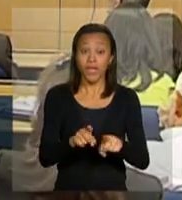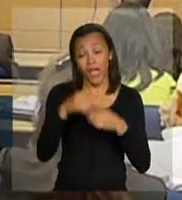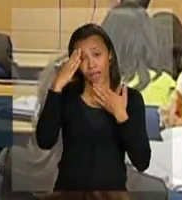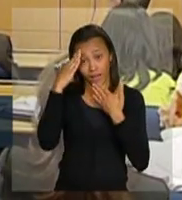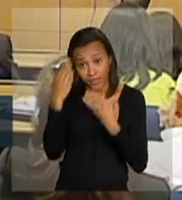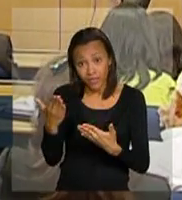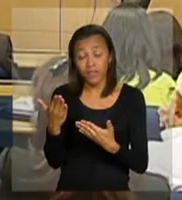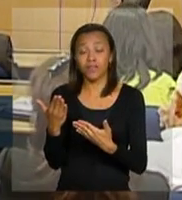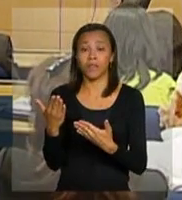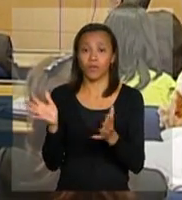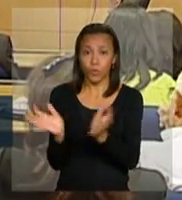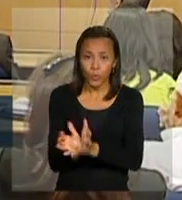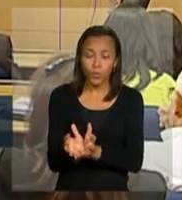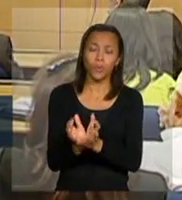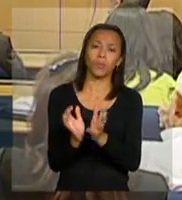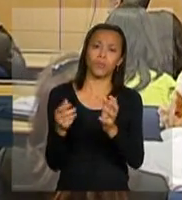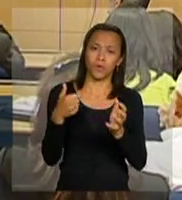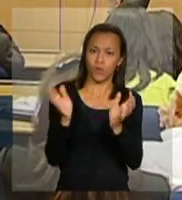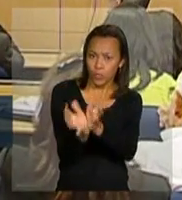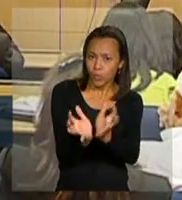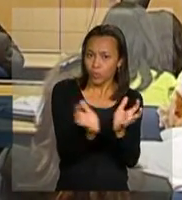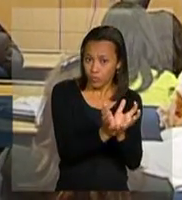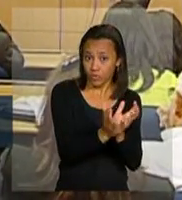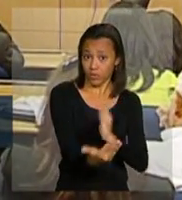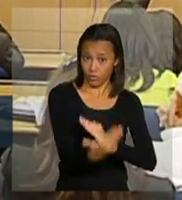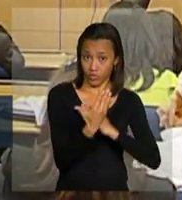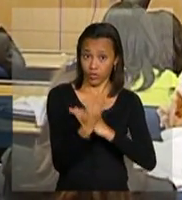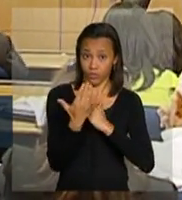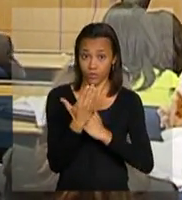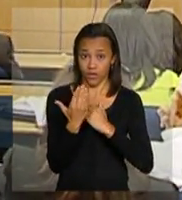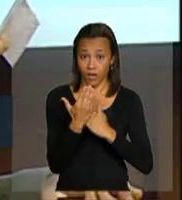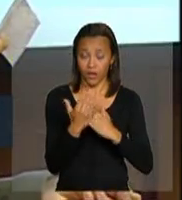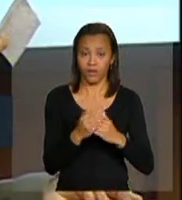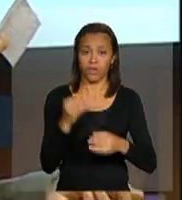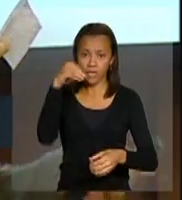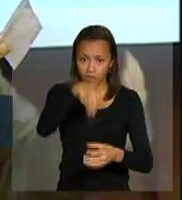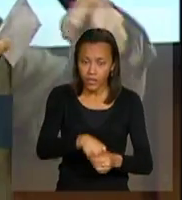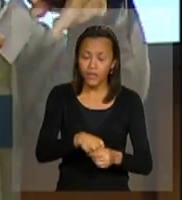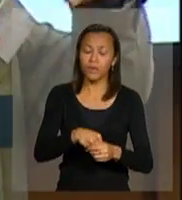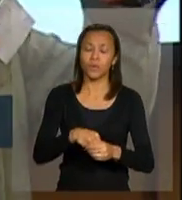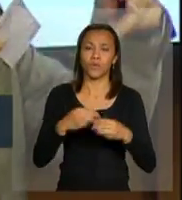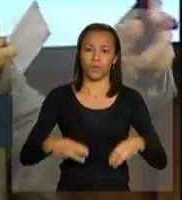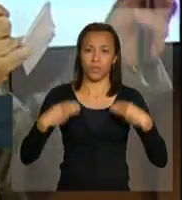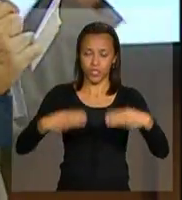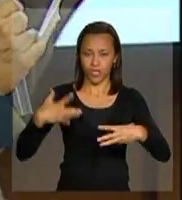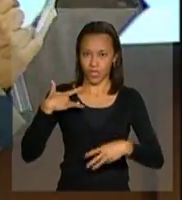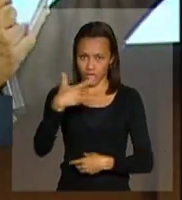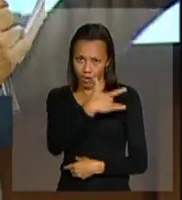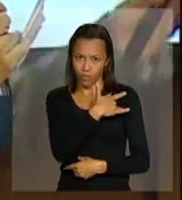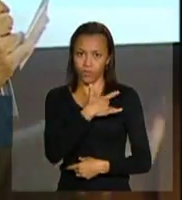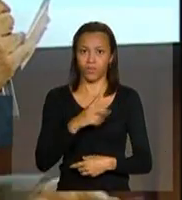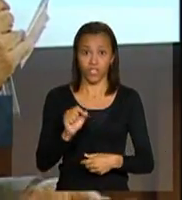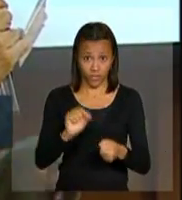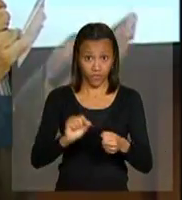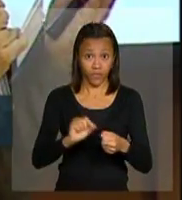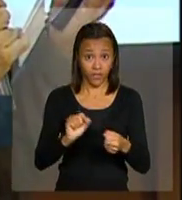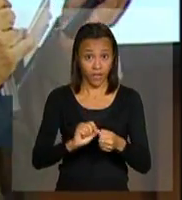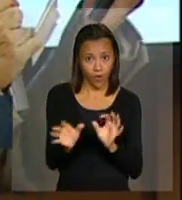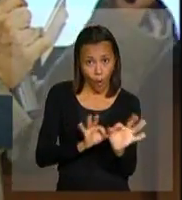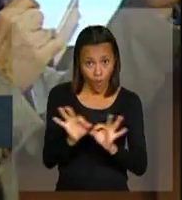departamento, do Nucon, da SVS, e das cons do Ministério da Saúde pela participação e na feitura desses